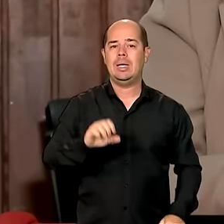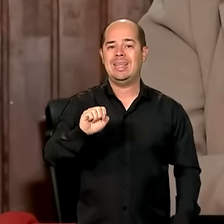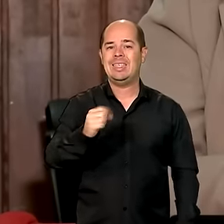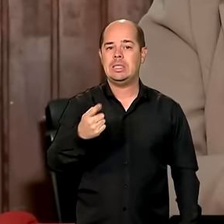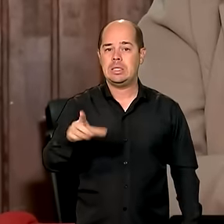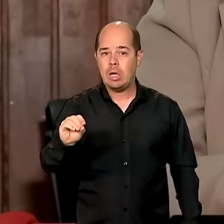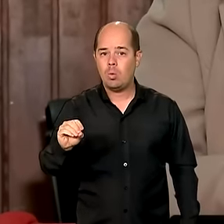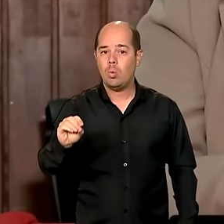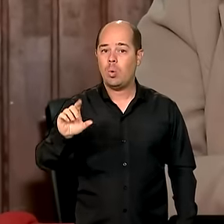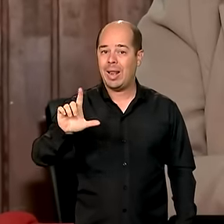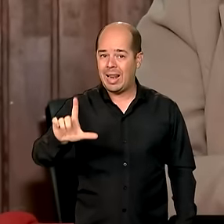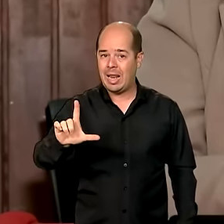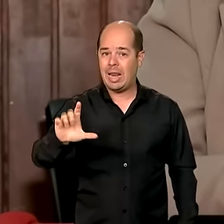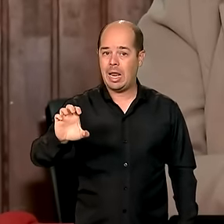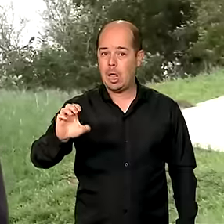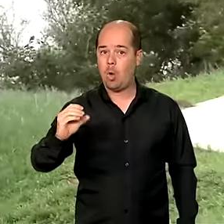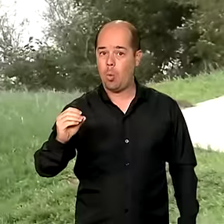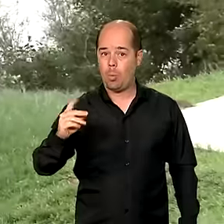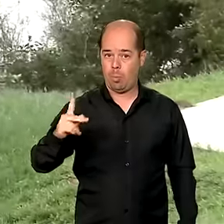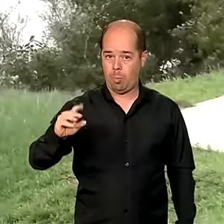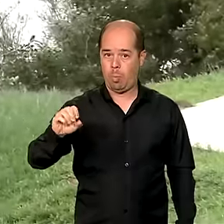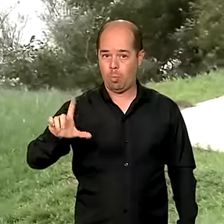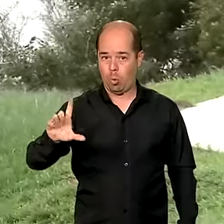para definir a montagem dele.